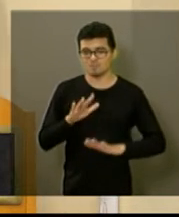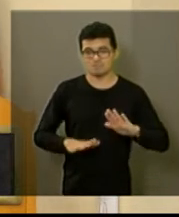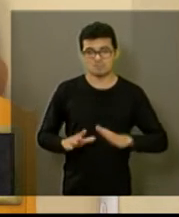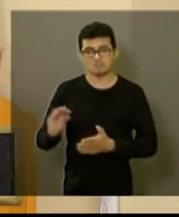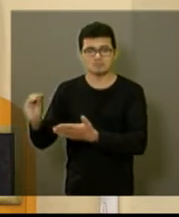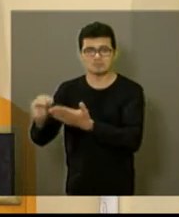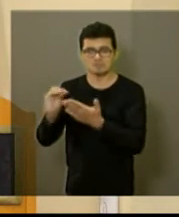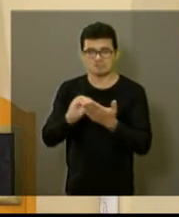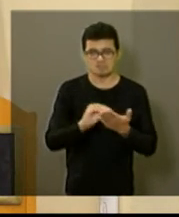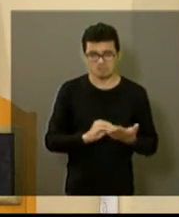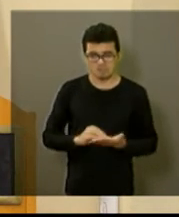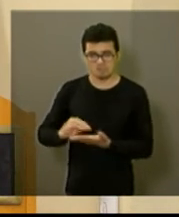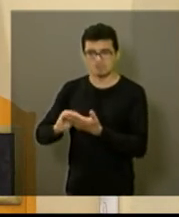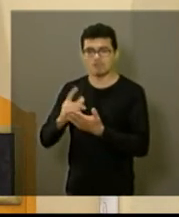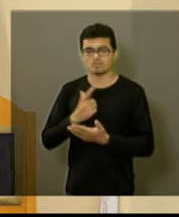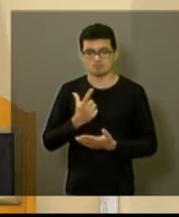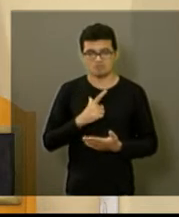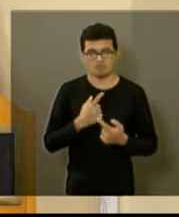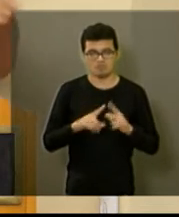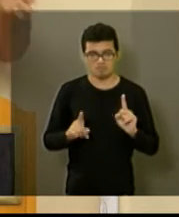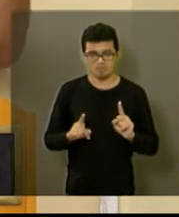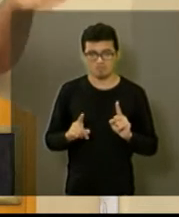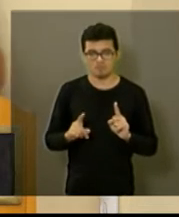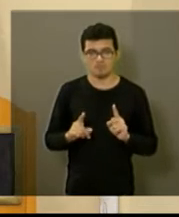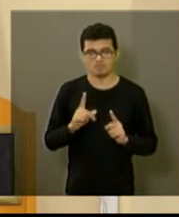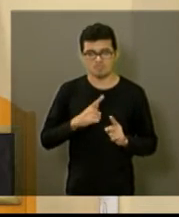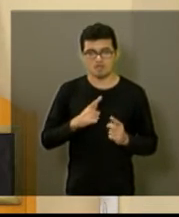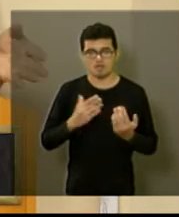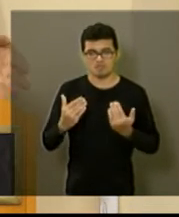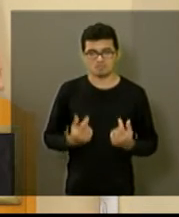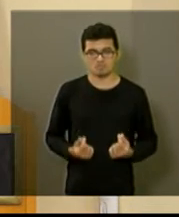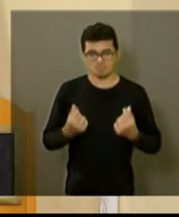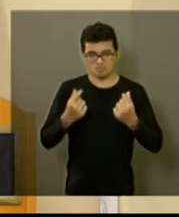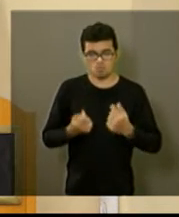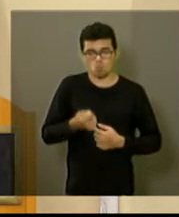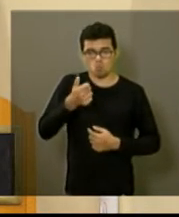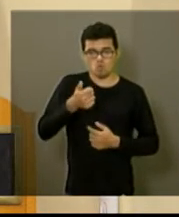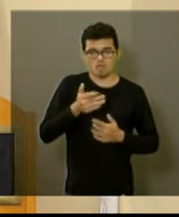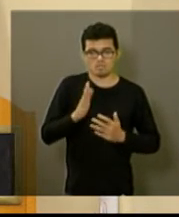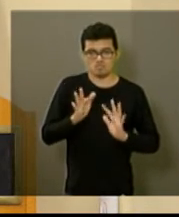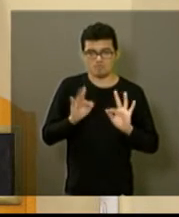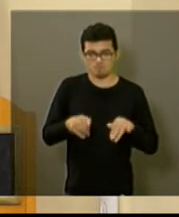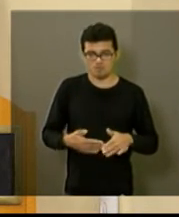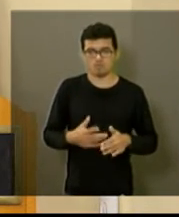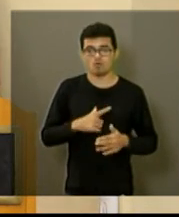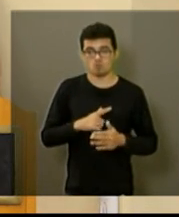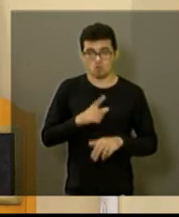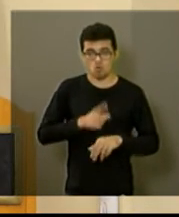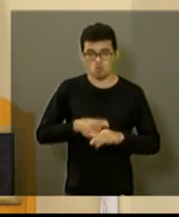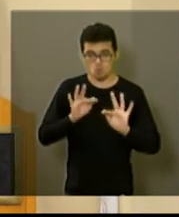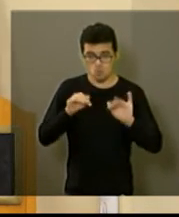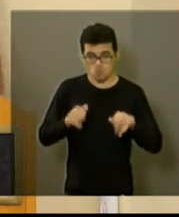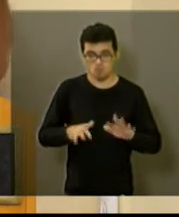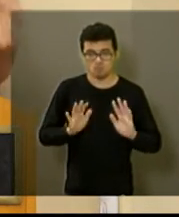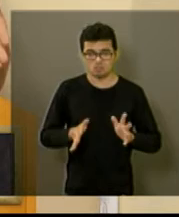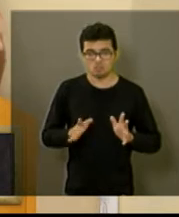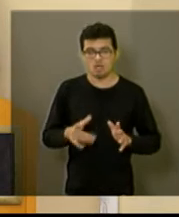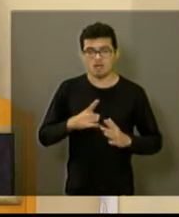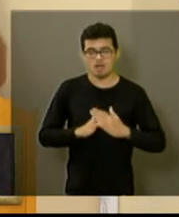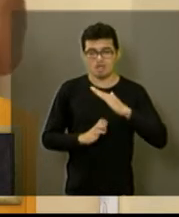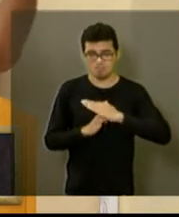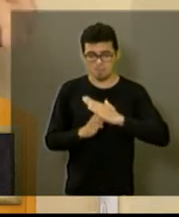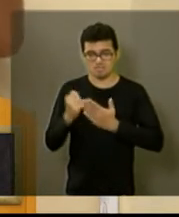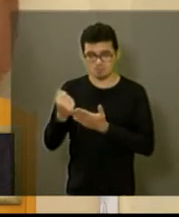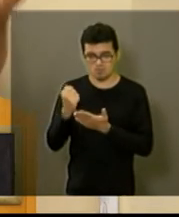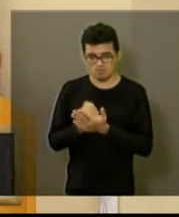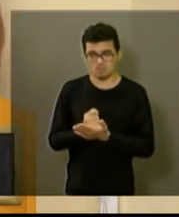de acordo com o seria o necessário mas a licitação está em fase final também então logo ela seja consolidada e a empresa seja